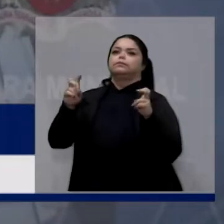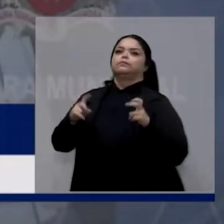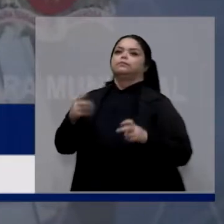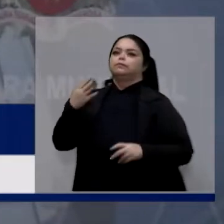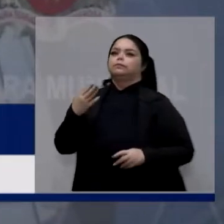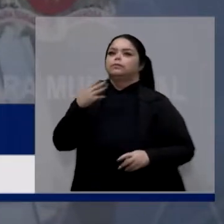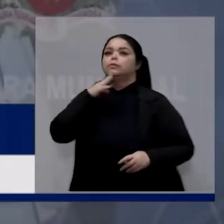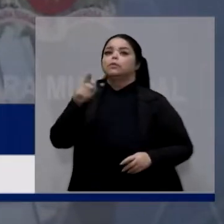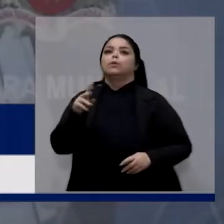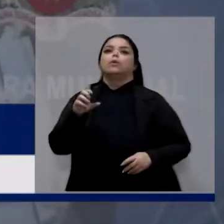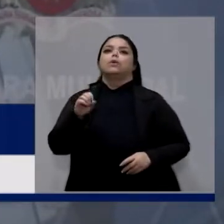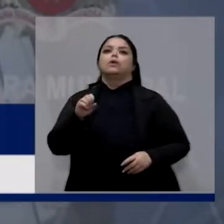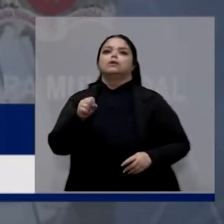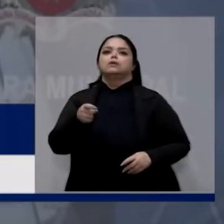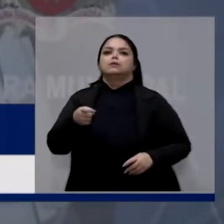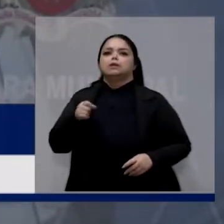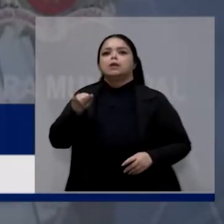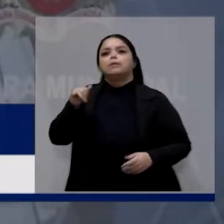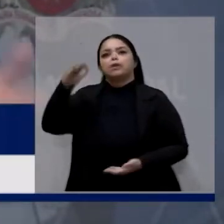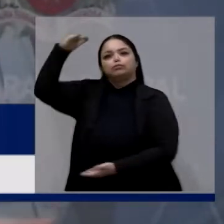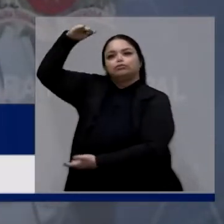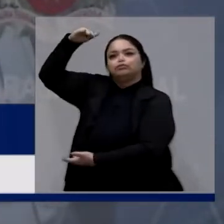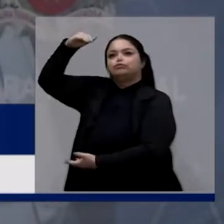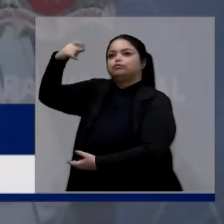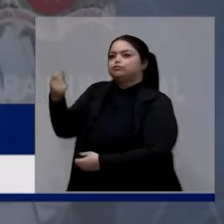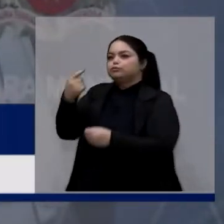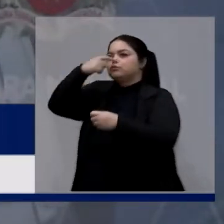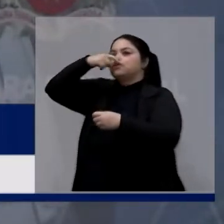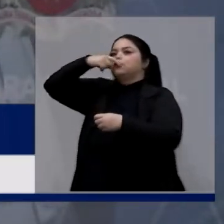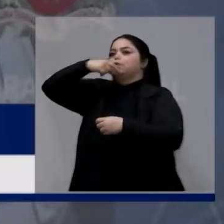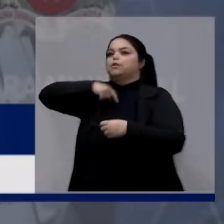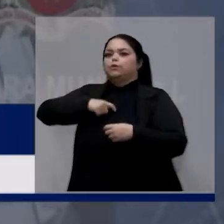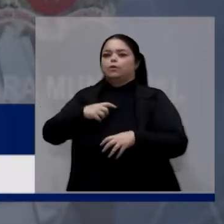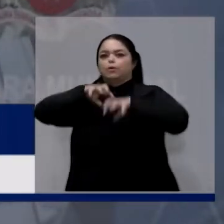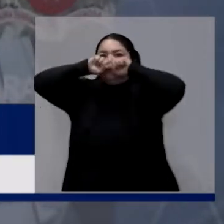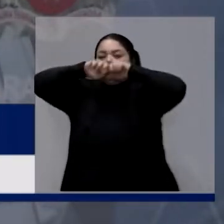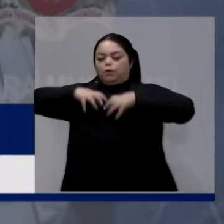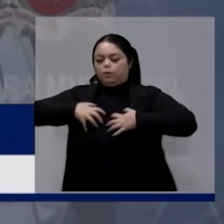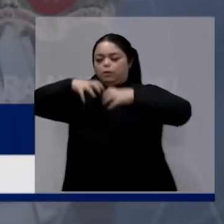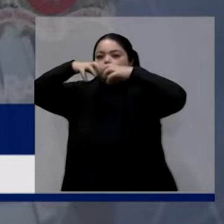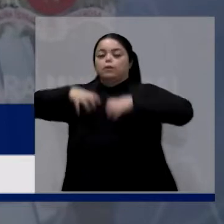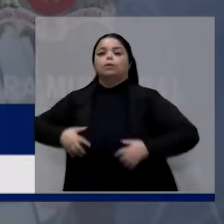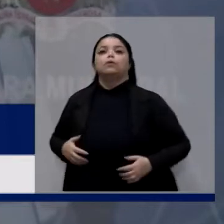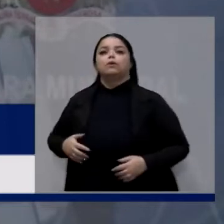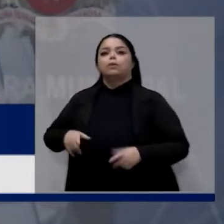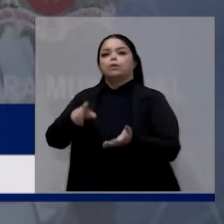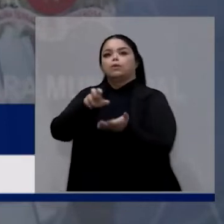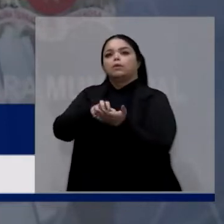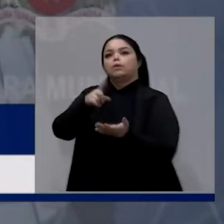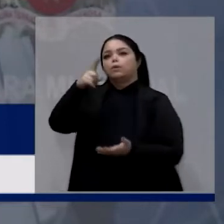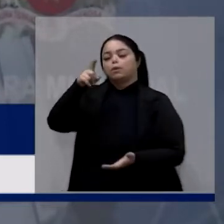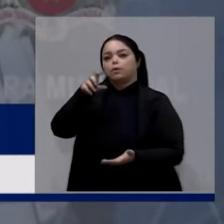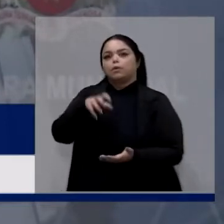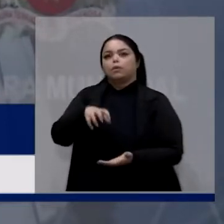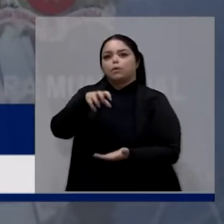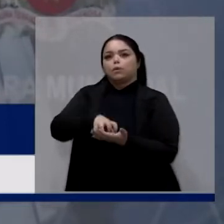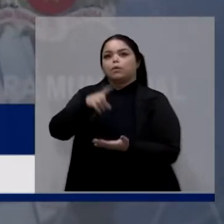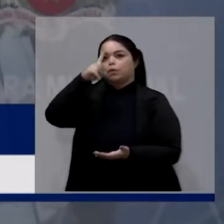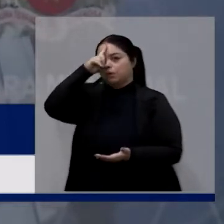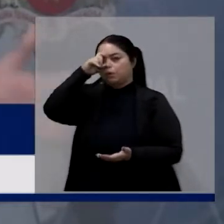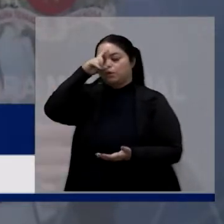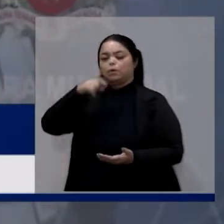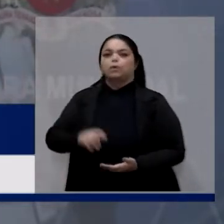mil oxímetros que o senhor disponibilizou, o investimento no Hospital de Retaguarda, a concessão da